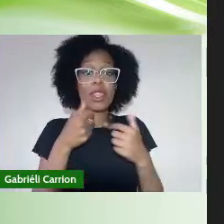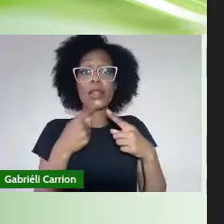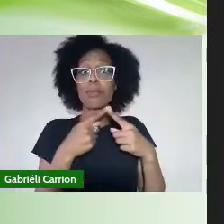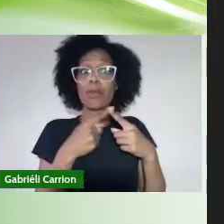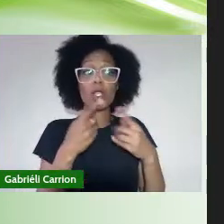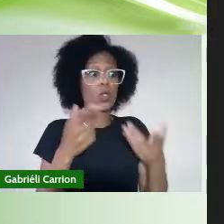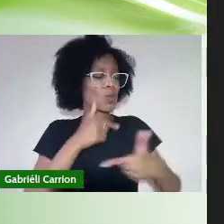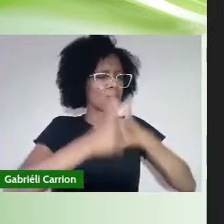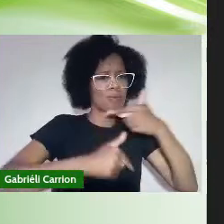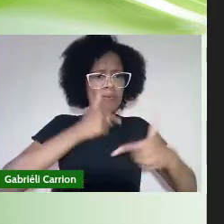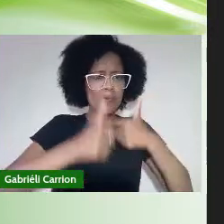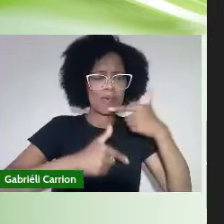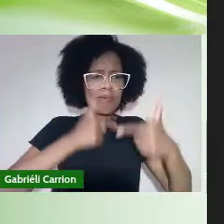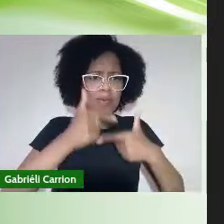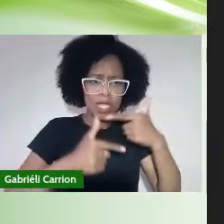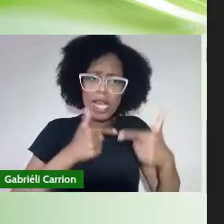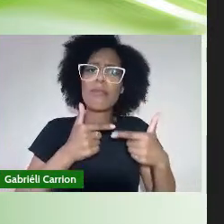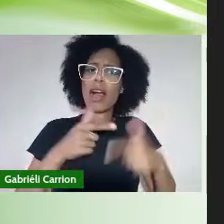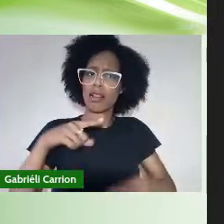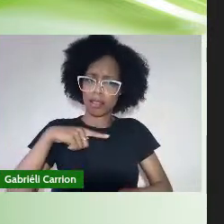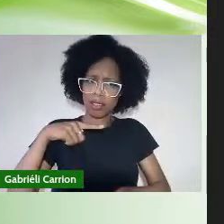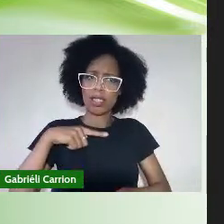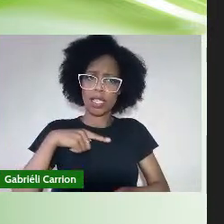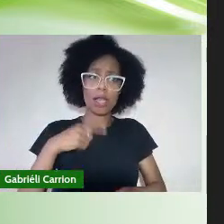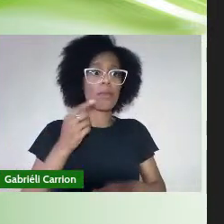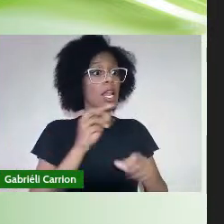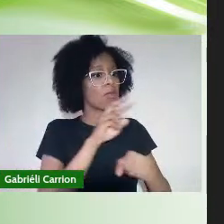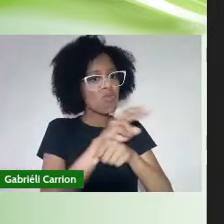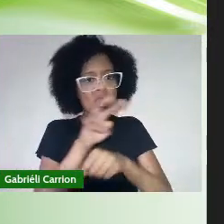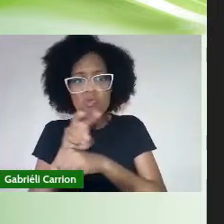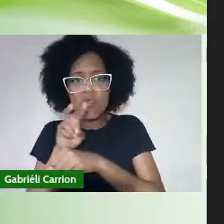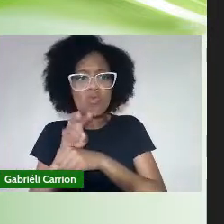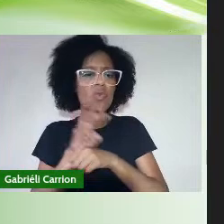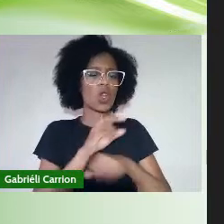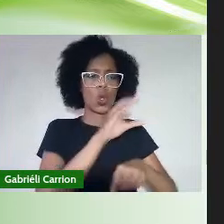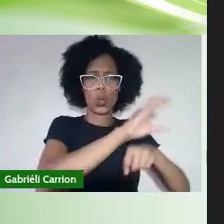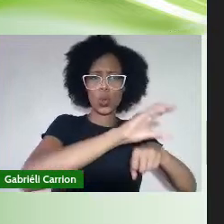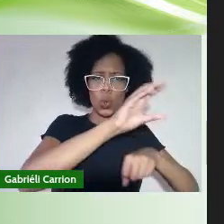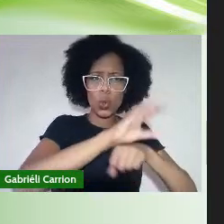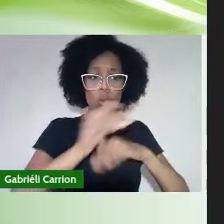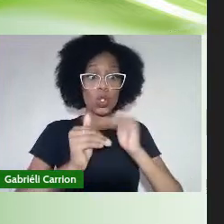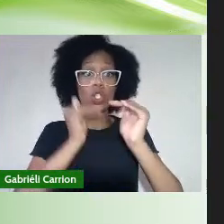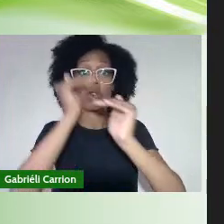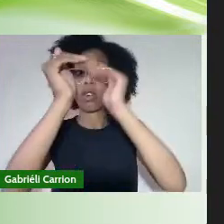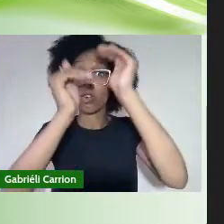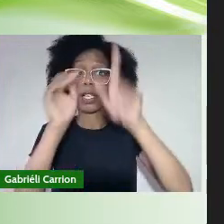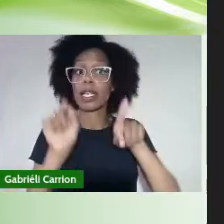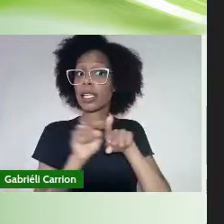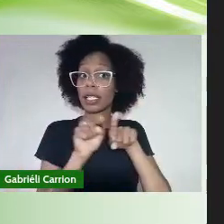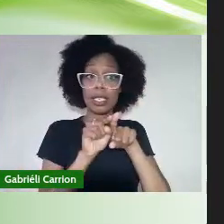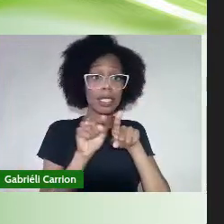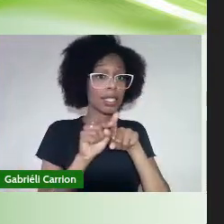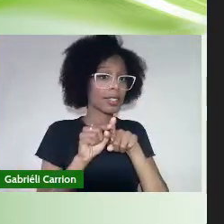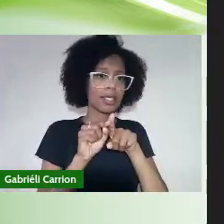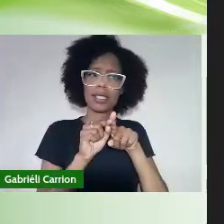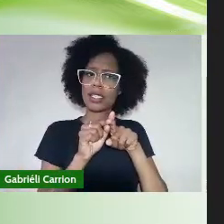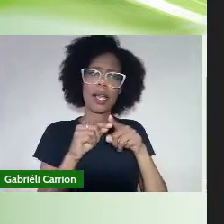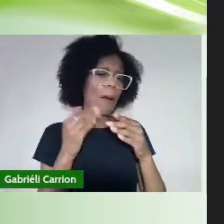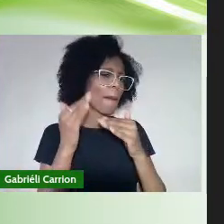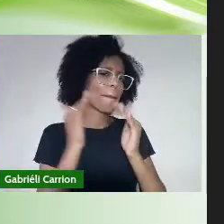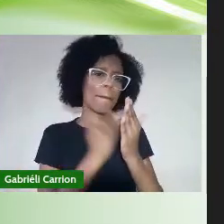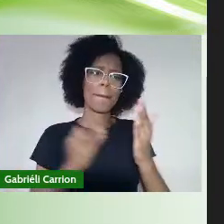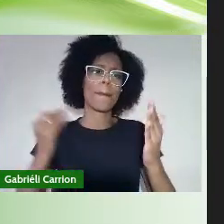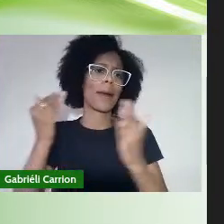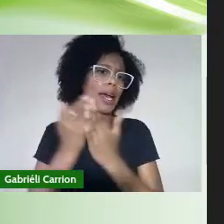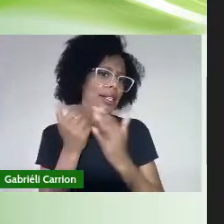Dioturnamente Para assessorar Os cursos de graduação No seu crescimento E cada vez Maior qualificação E